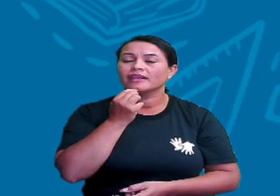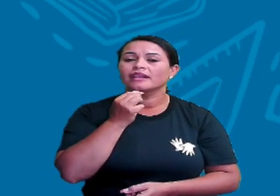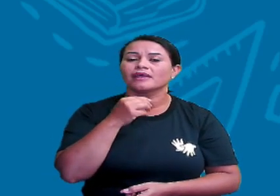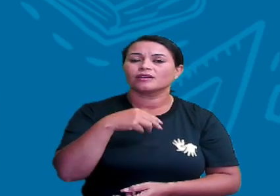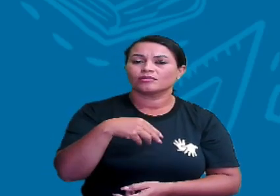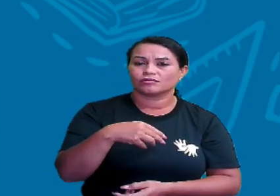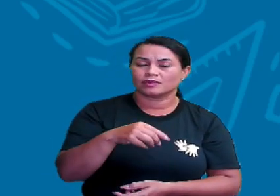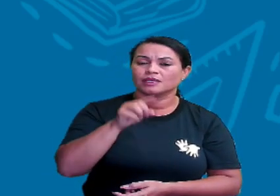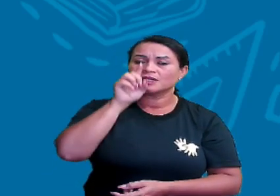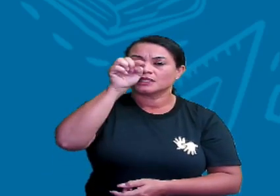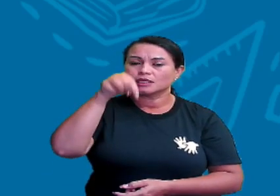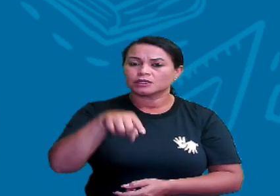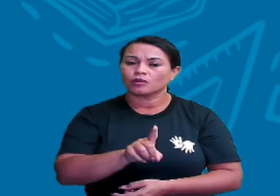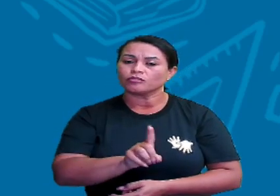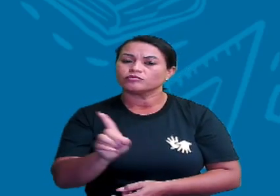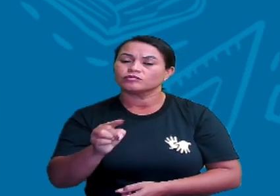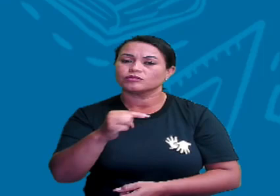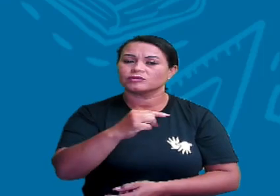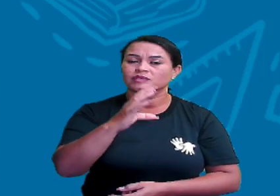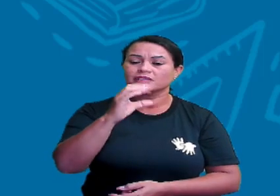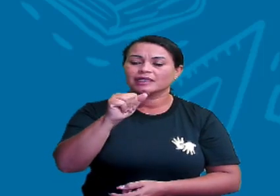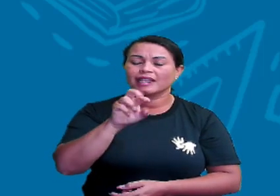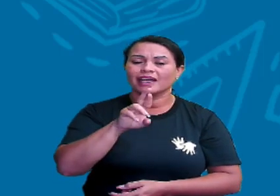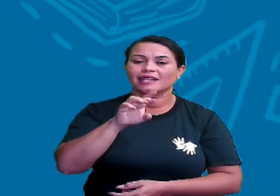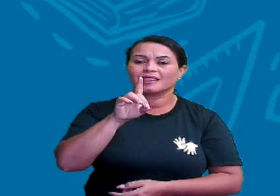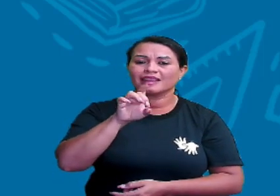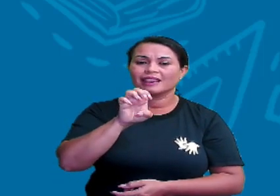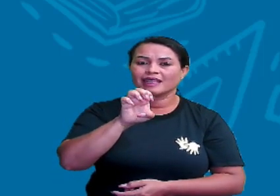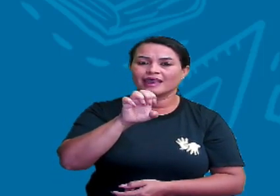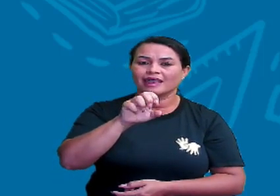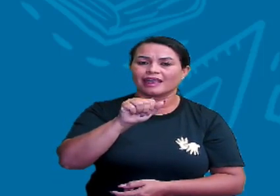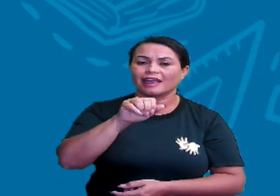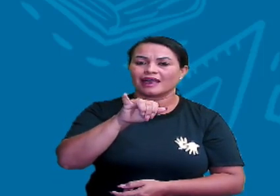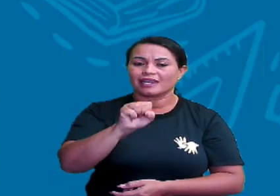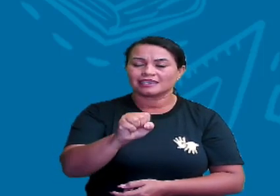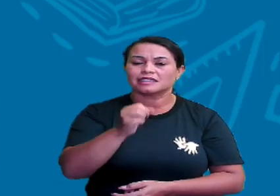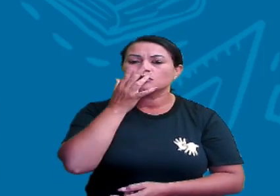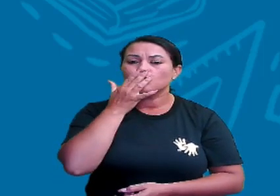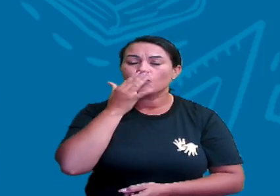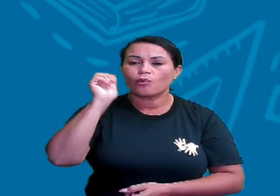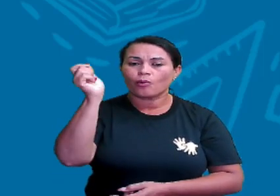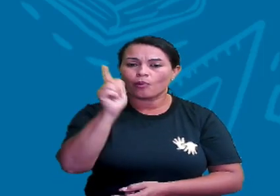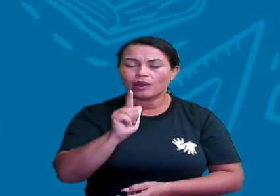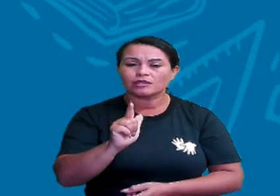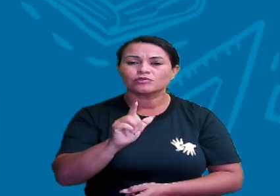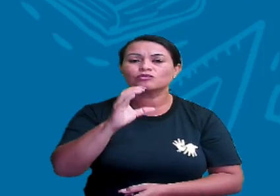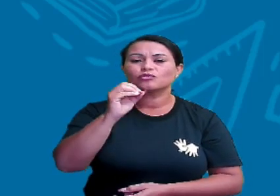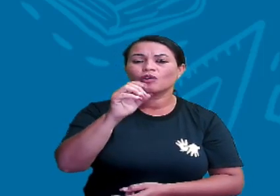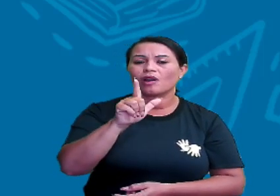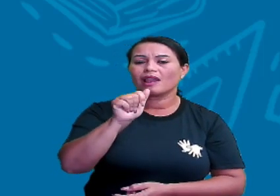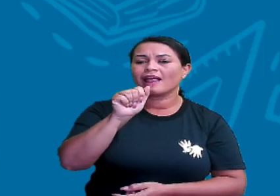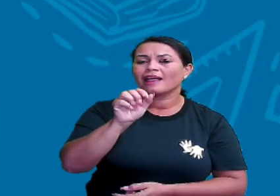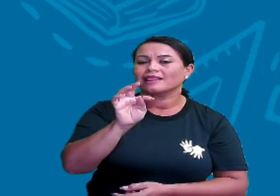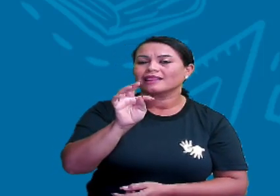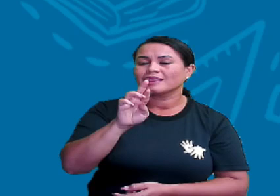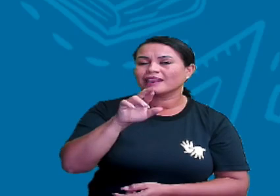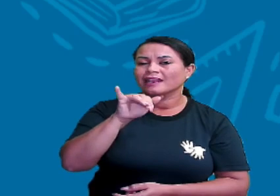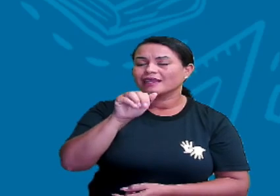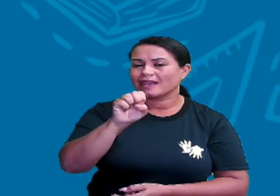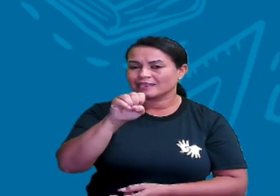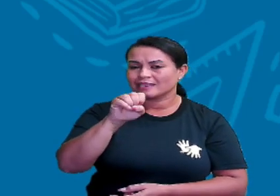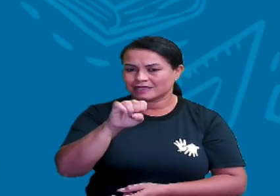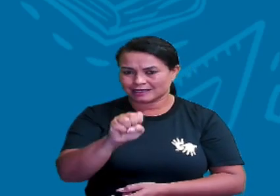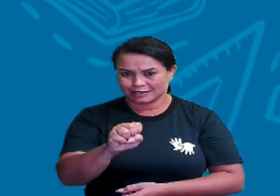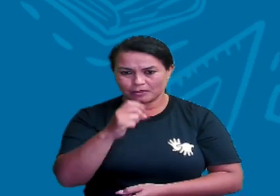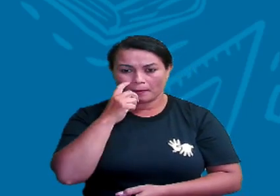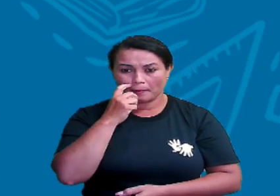os pontos cardeais e de azul, você está vendo os pontos colaterais. Tá certo?